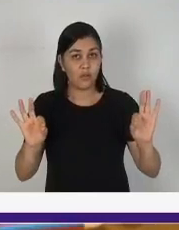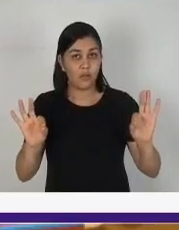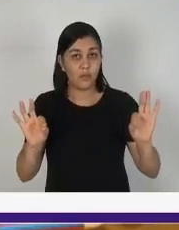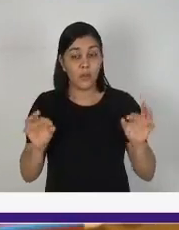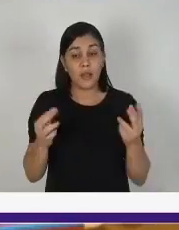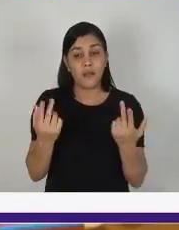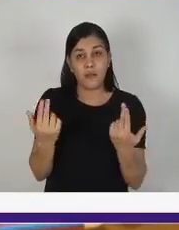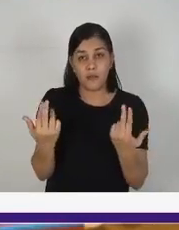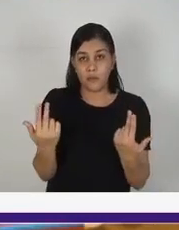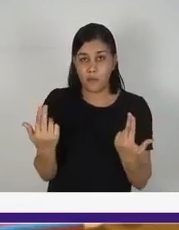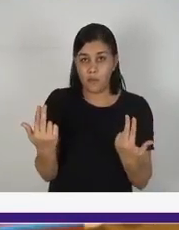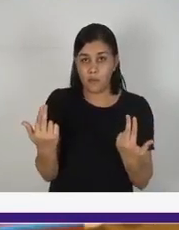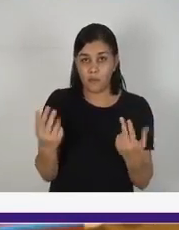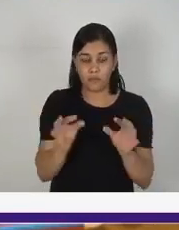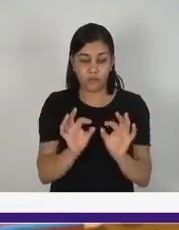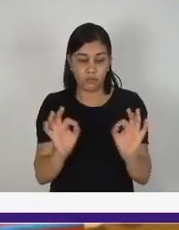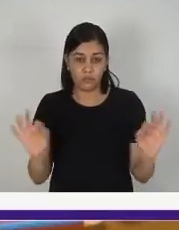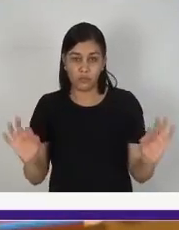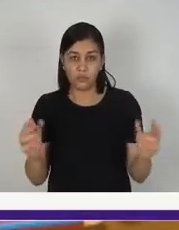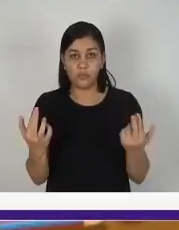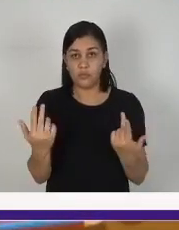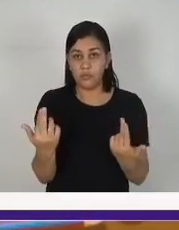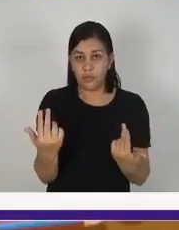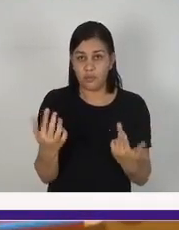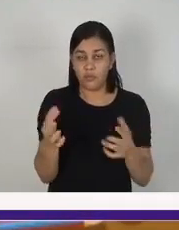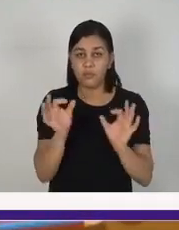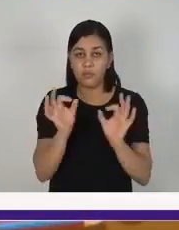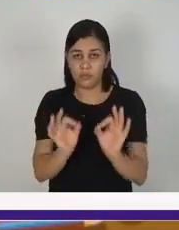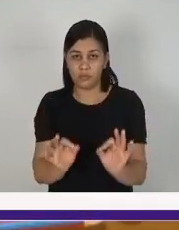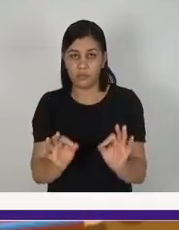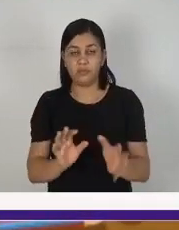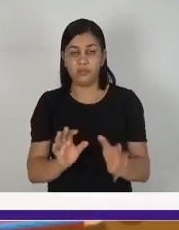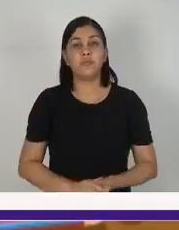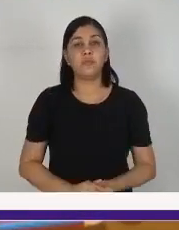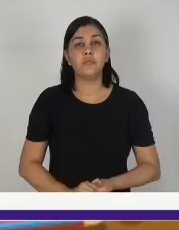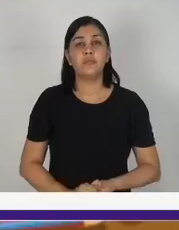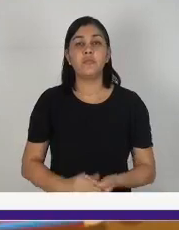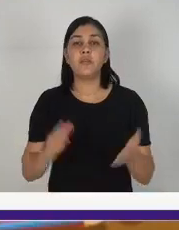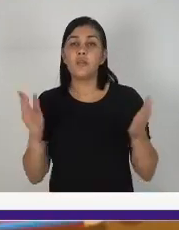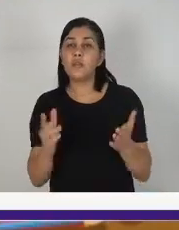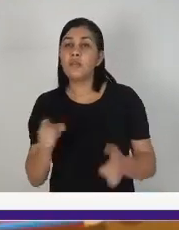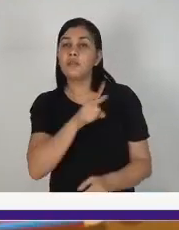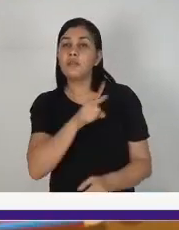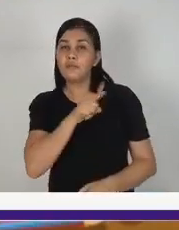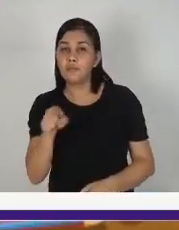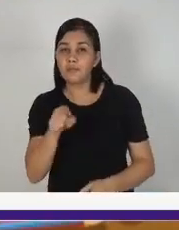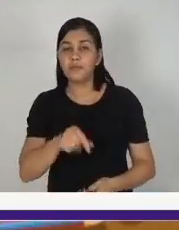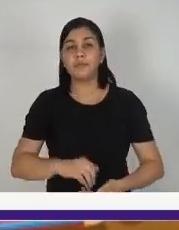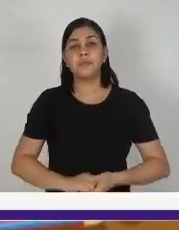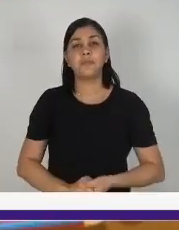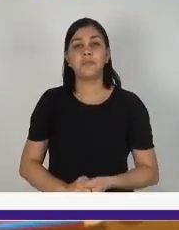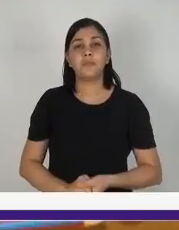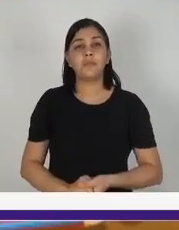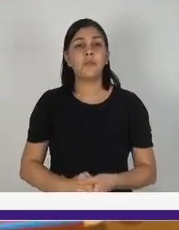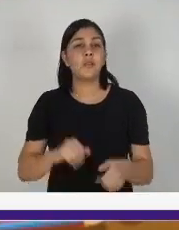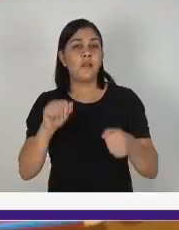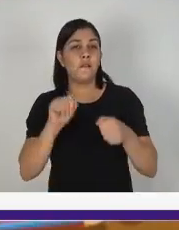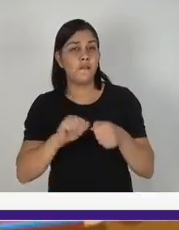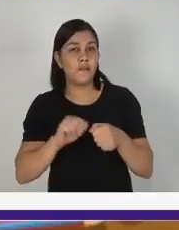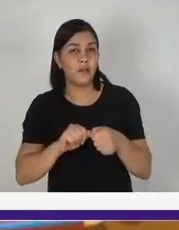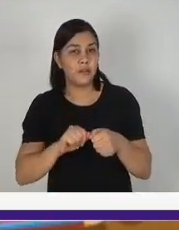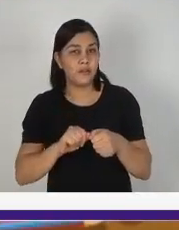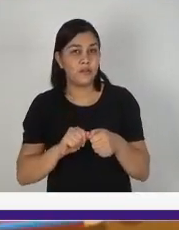dos dois lados, tá certo? Agora é com você. Faça seu experimento,